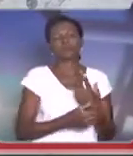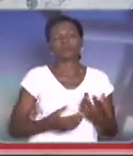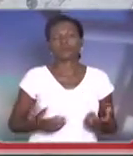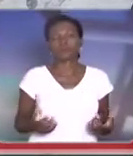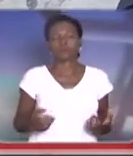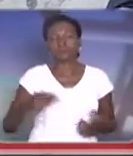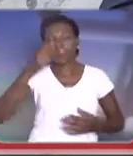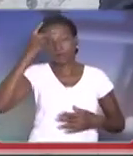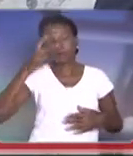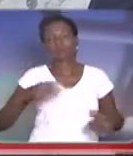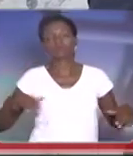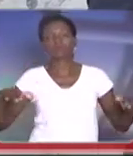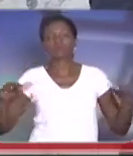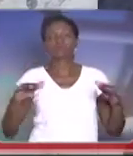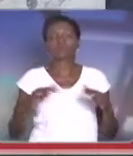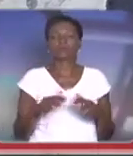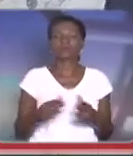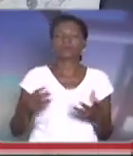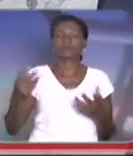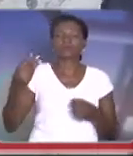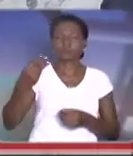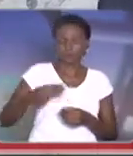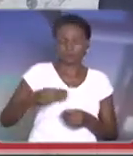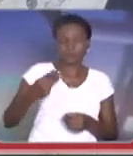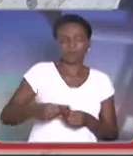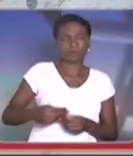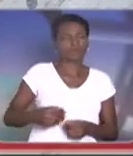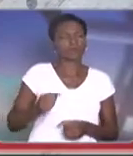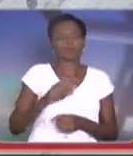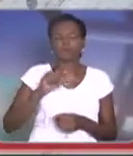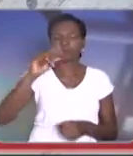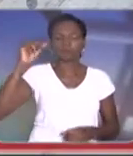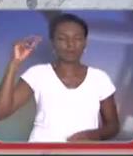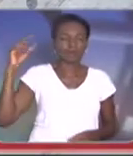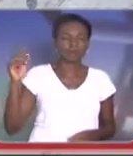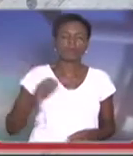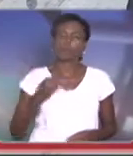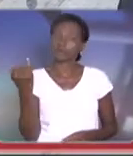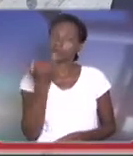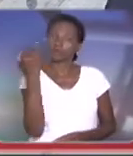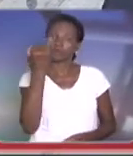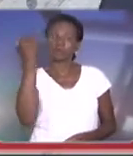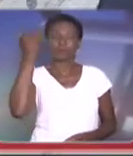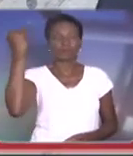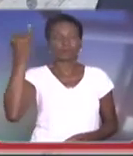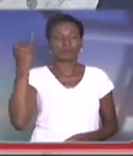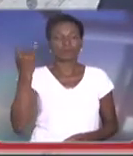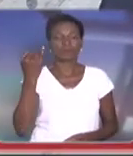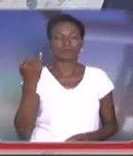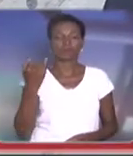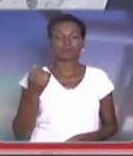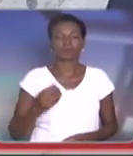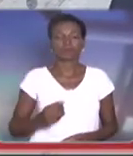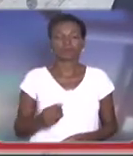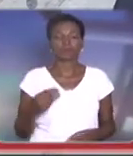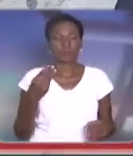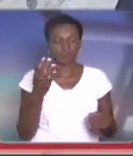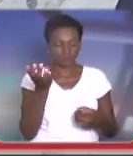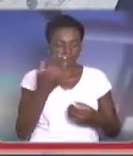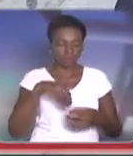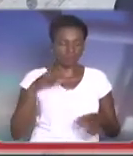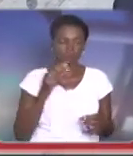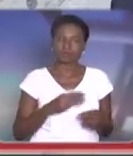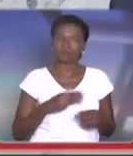pessoas, munícipes antigos, valorosos, para aquele município,